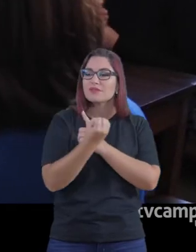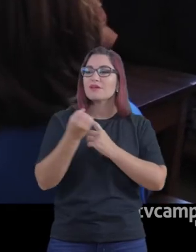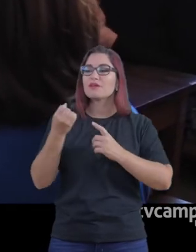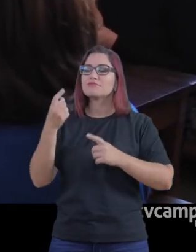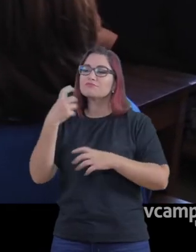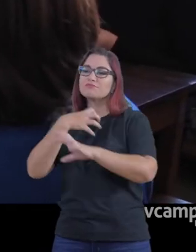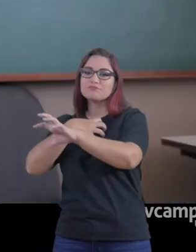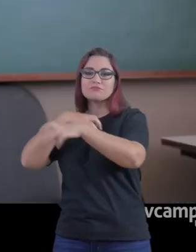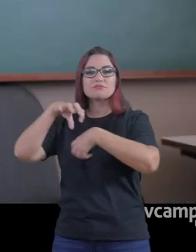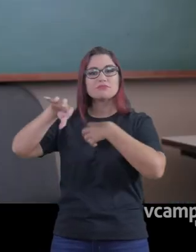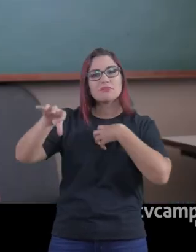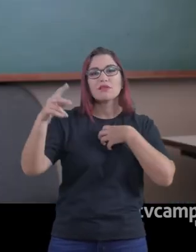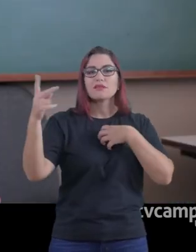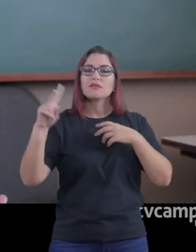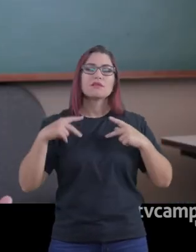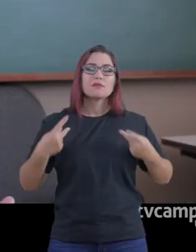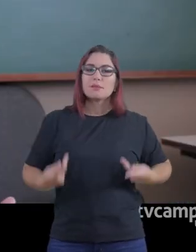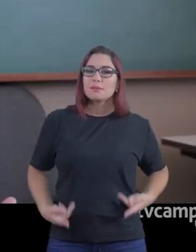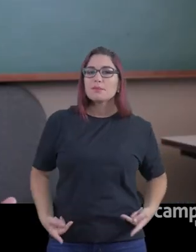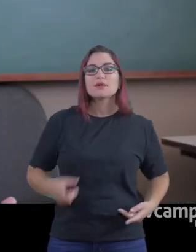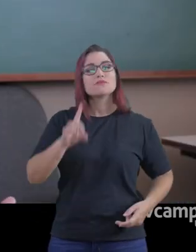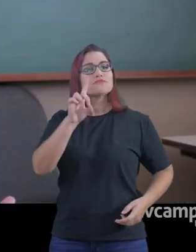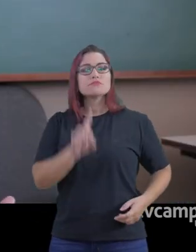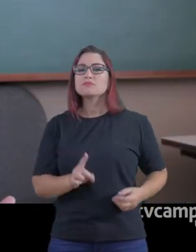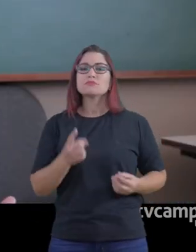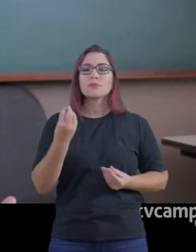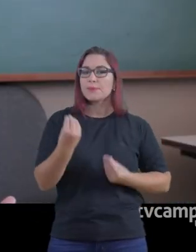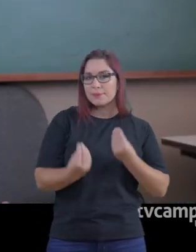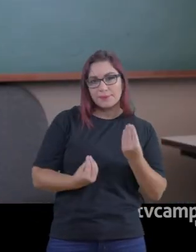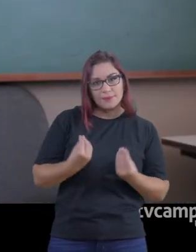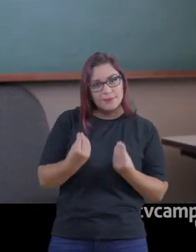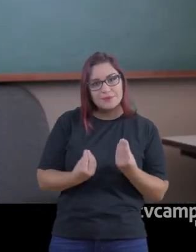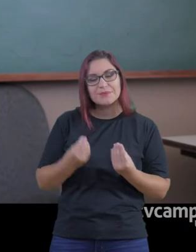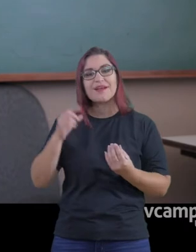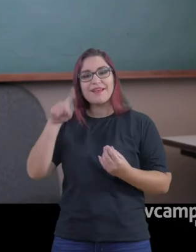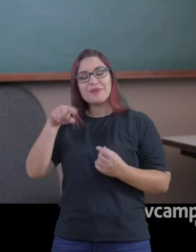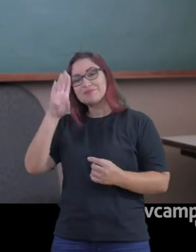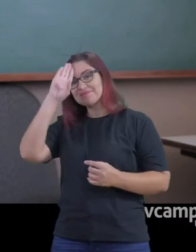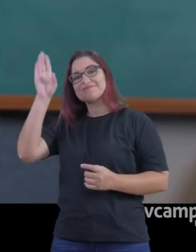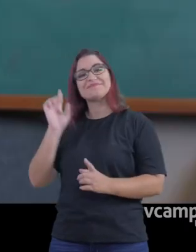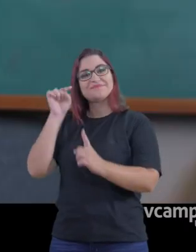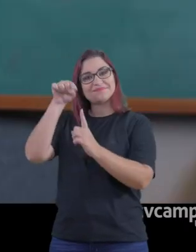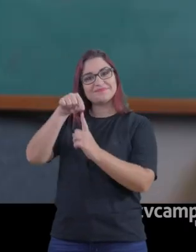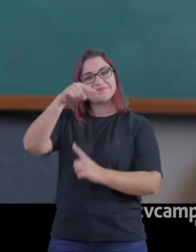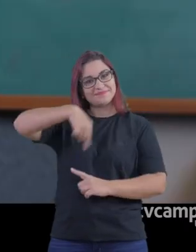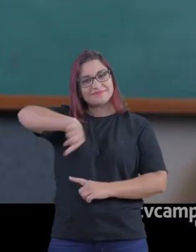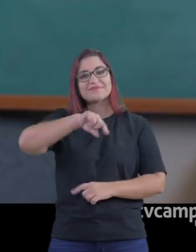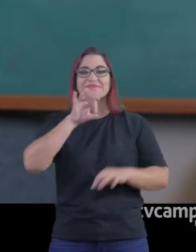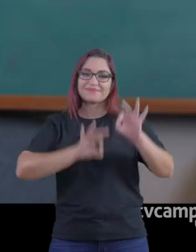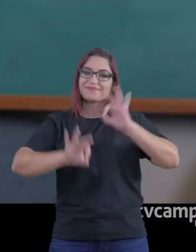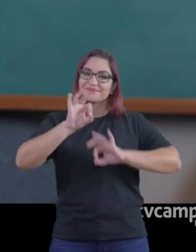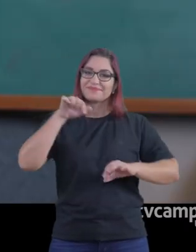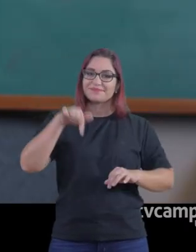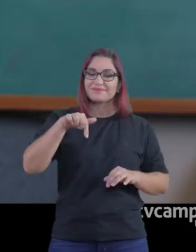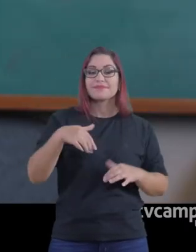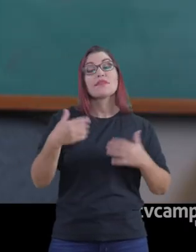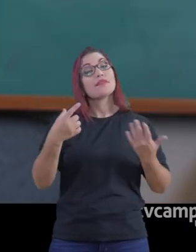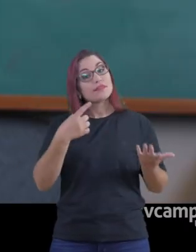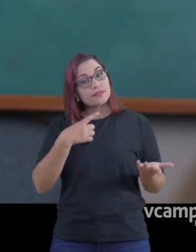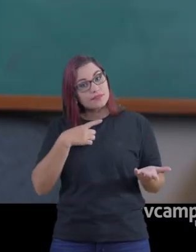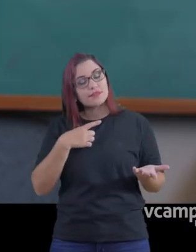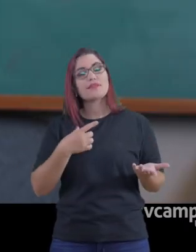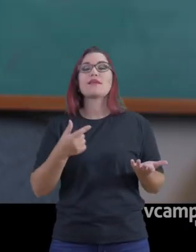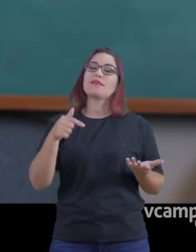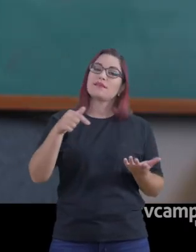mobilidade humana pelo eixo, pelo âmbito dos direitos humanos, que é o grande objetivo do Migraide. Então, nós temos um programa de extensão